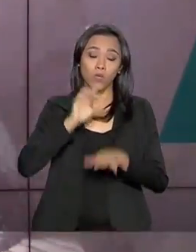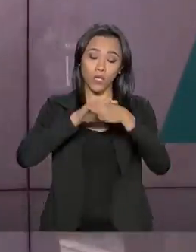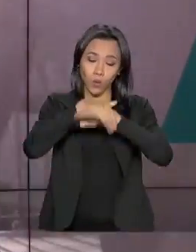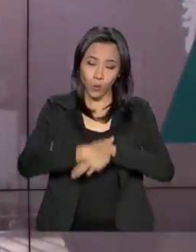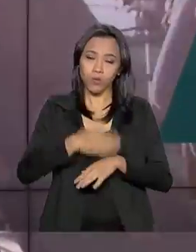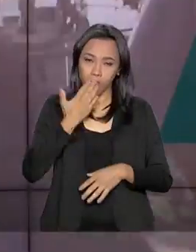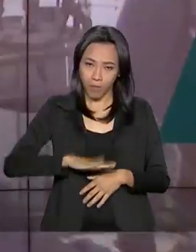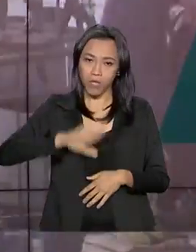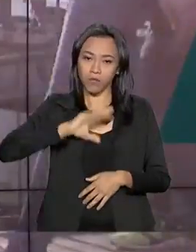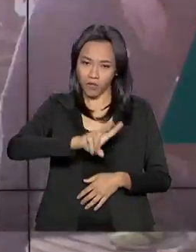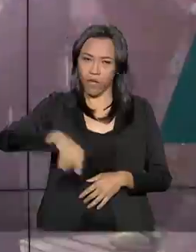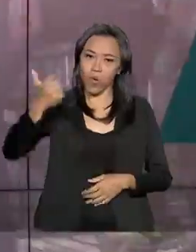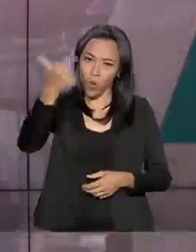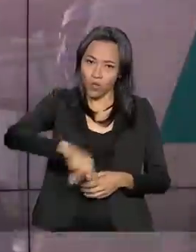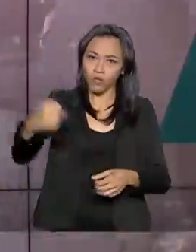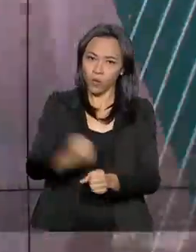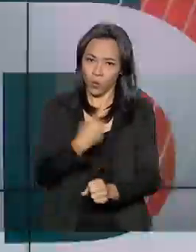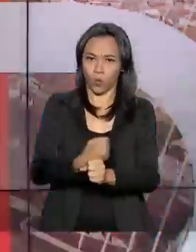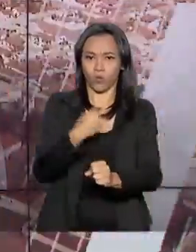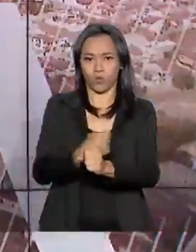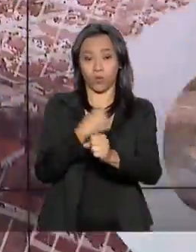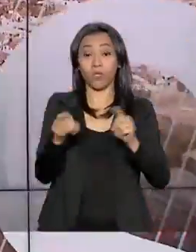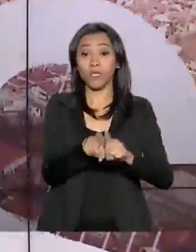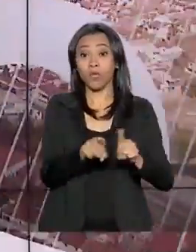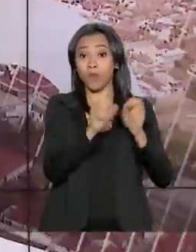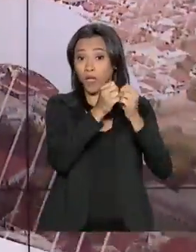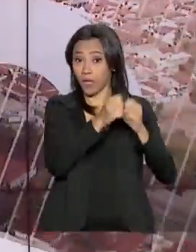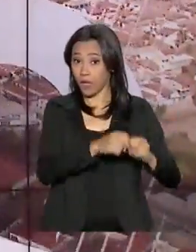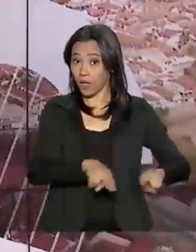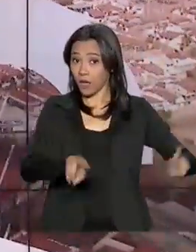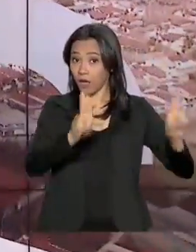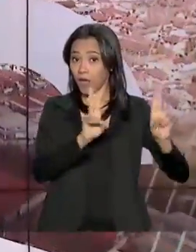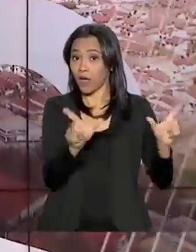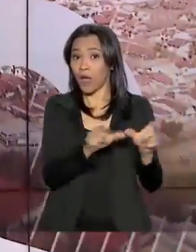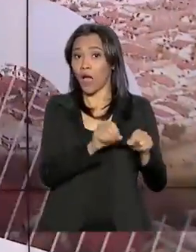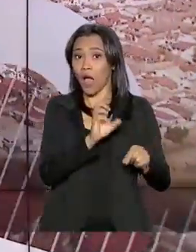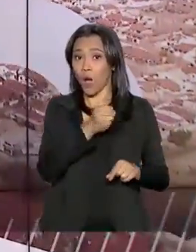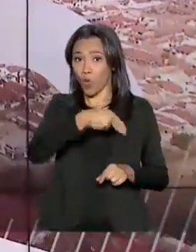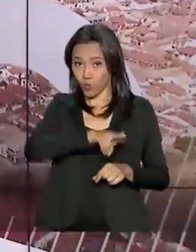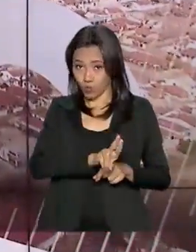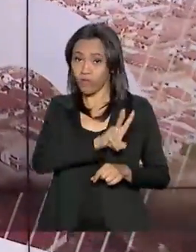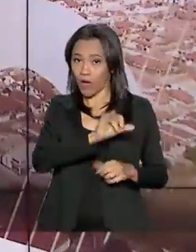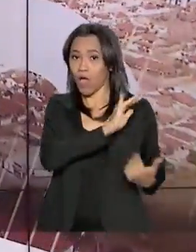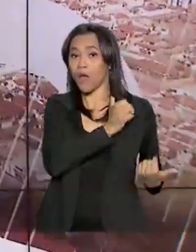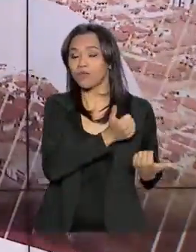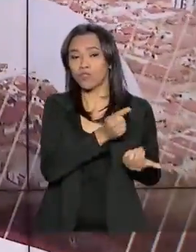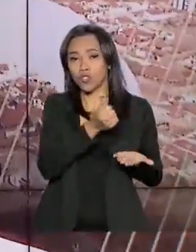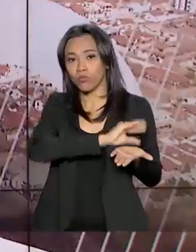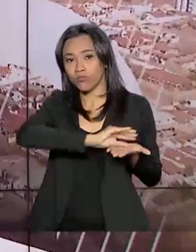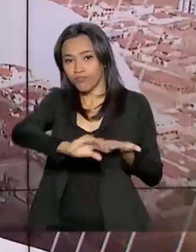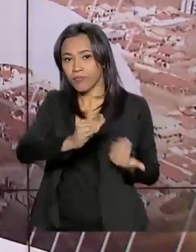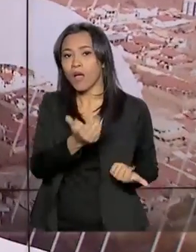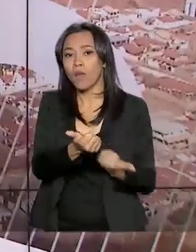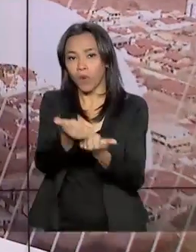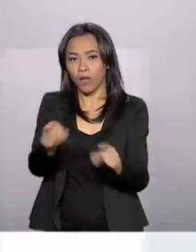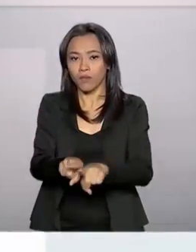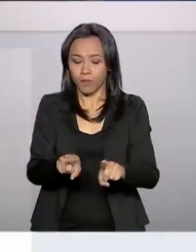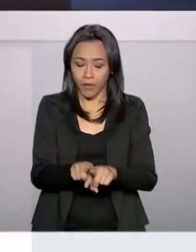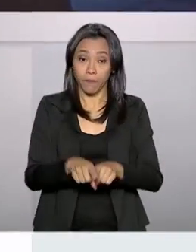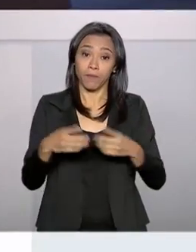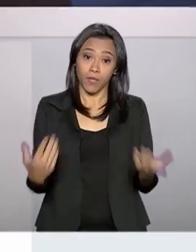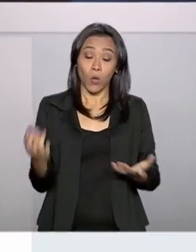reconstruir a Catedral. E a ONU já anunciou que vai ajudar na restauração. Pelas redes sociais, o presidente